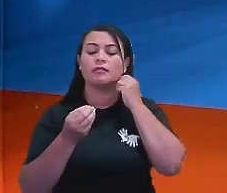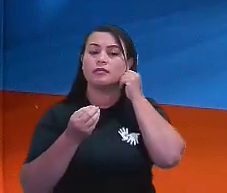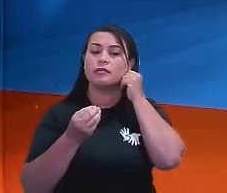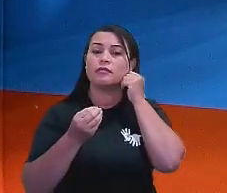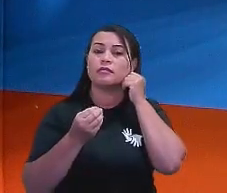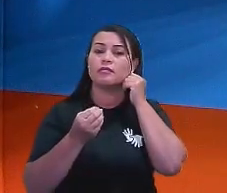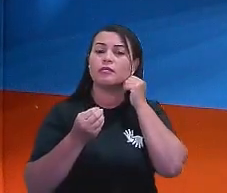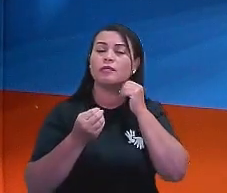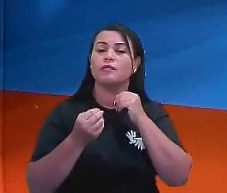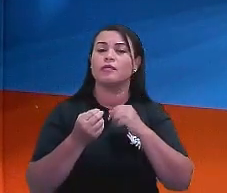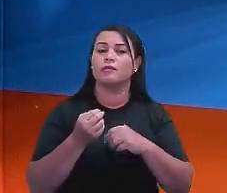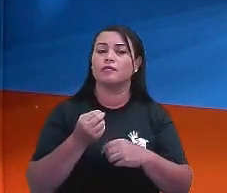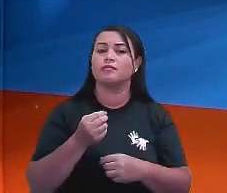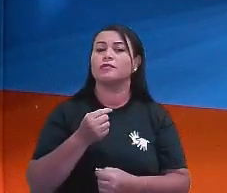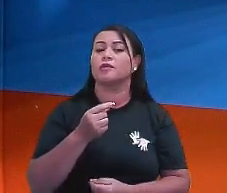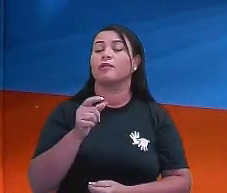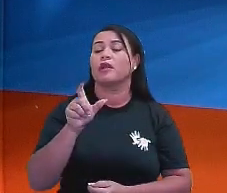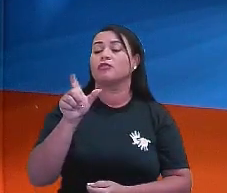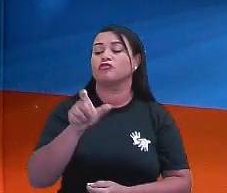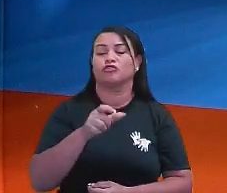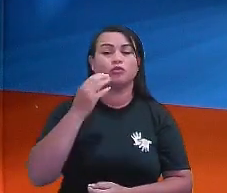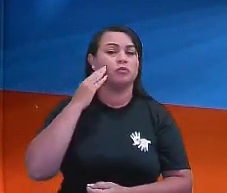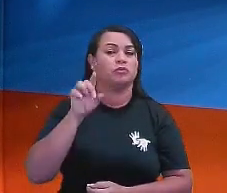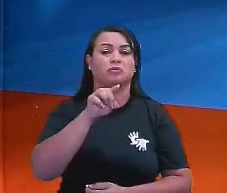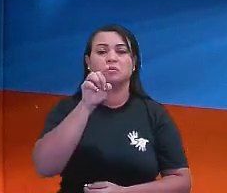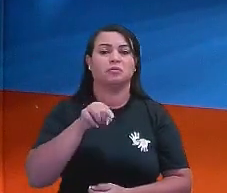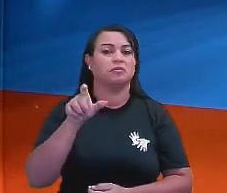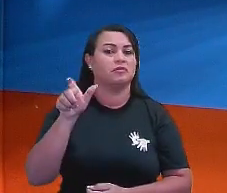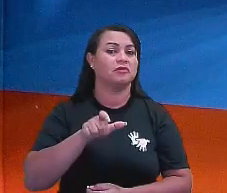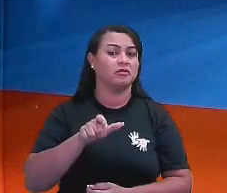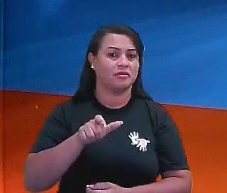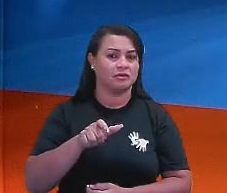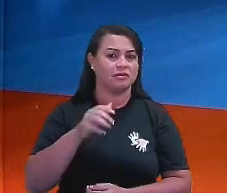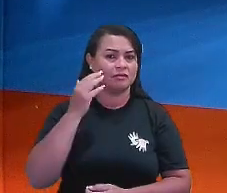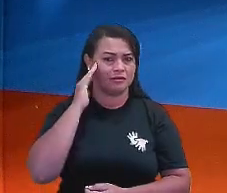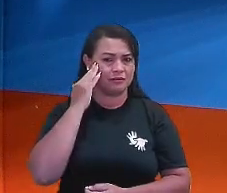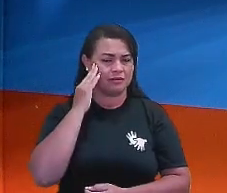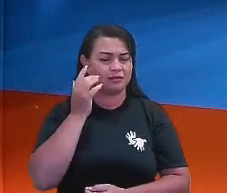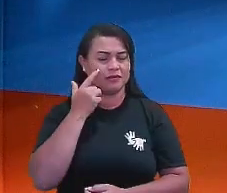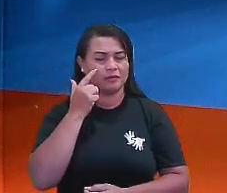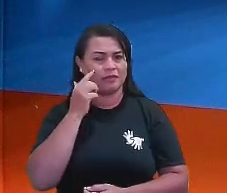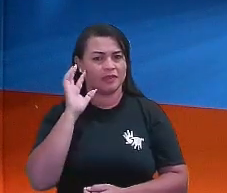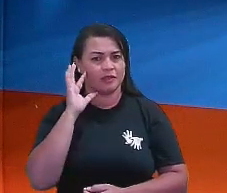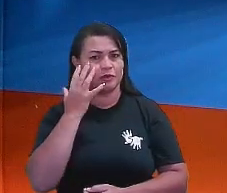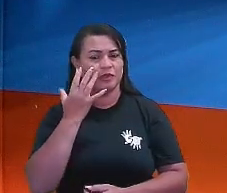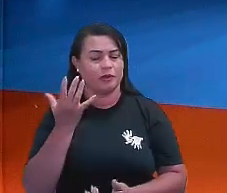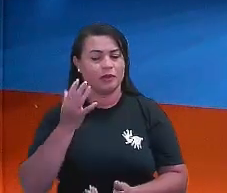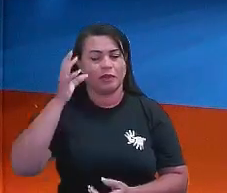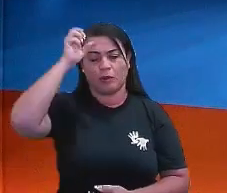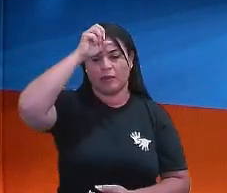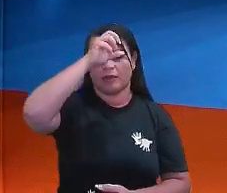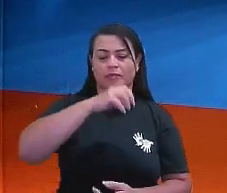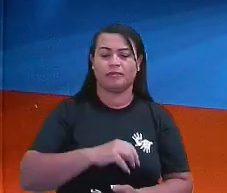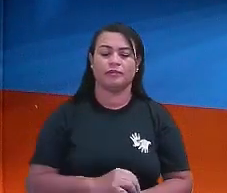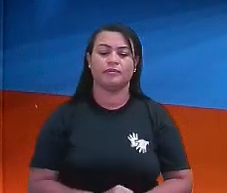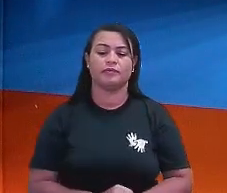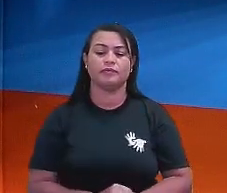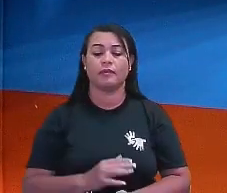chamar ele de X. Beleza? Deu para entender? Então, vamos lá para a gente compreender melhor.